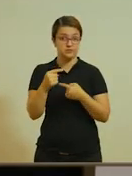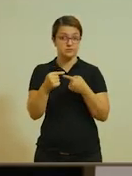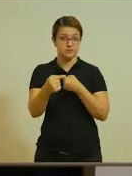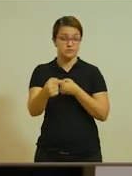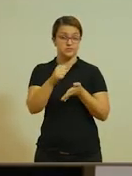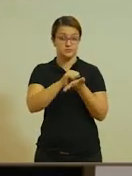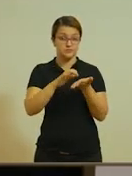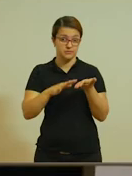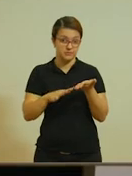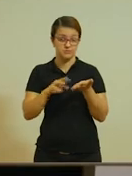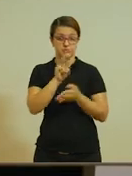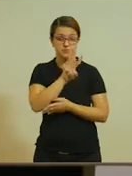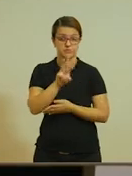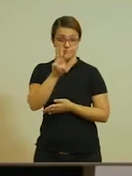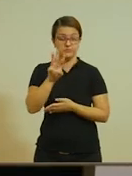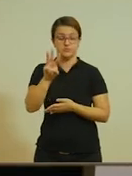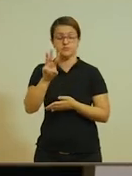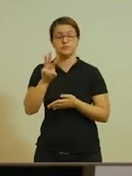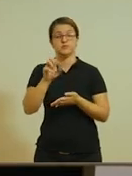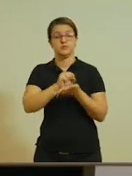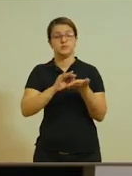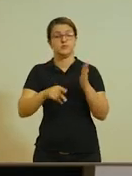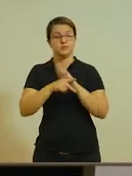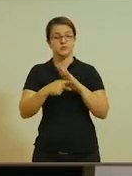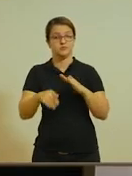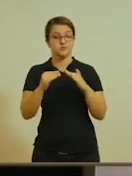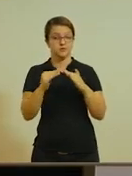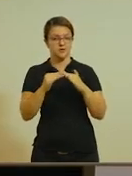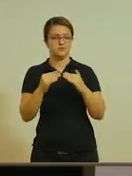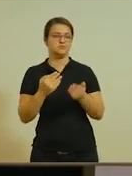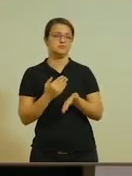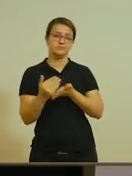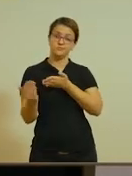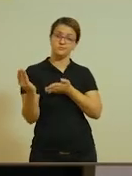semana de atividades do Link Lição de Casa. Vamos começar?